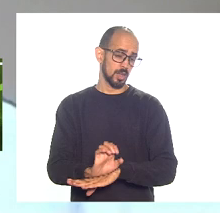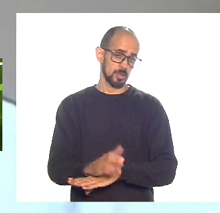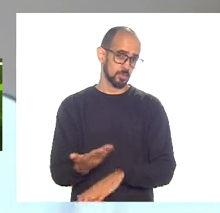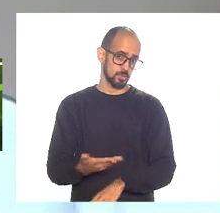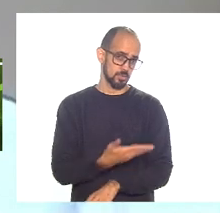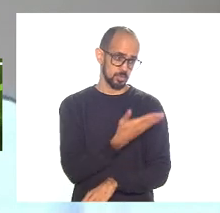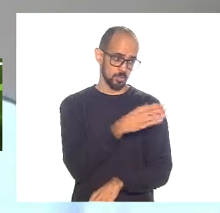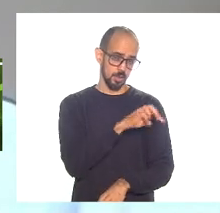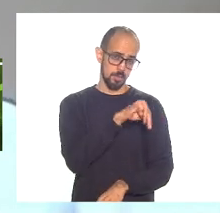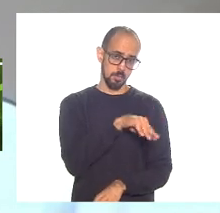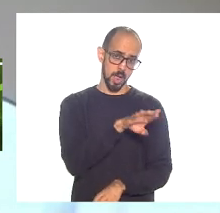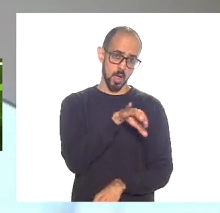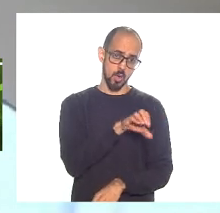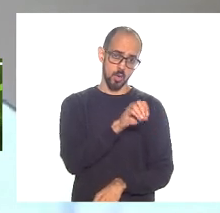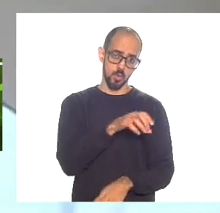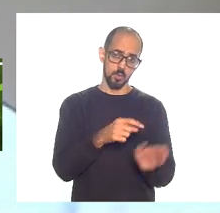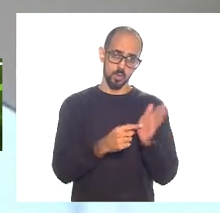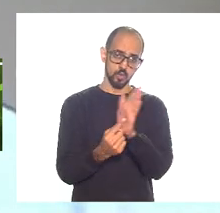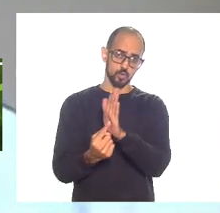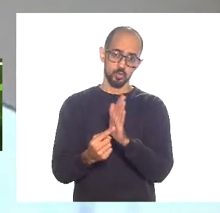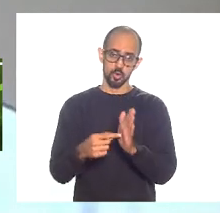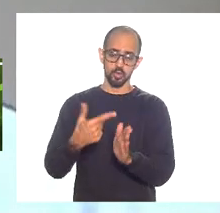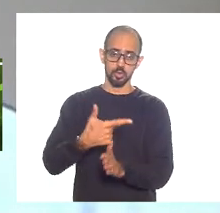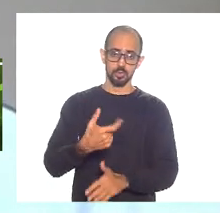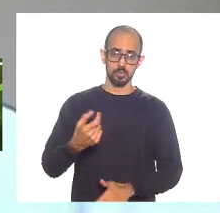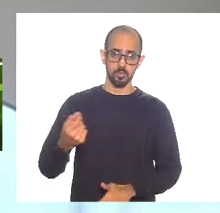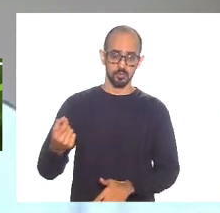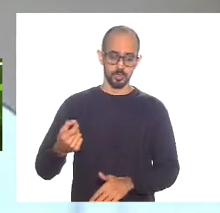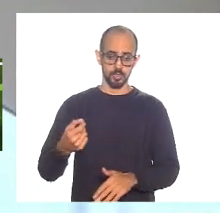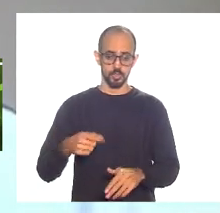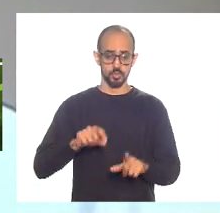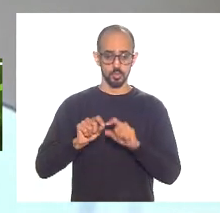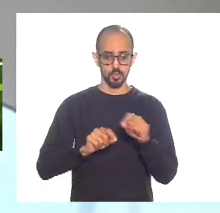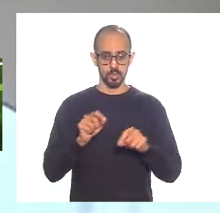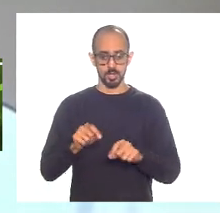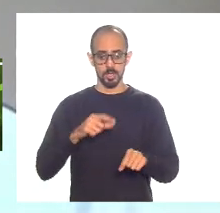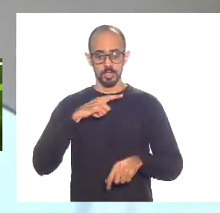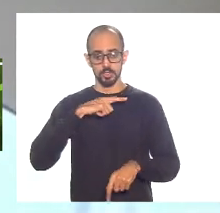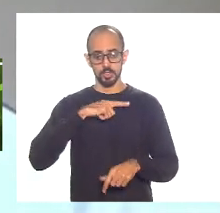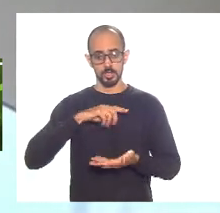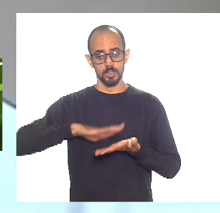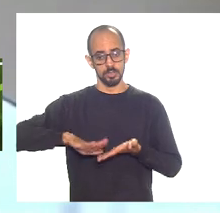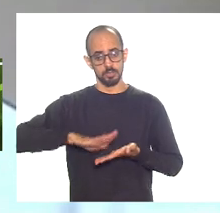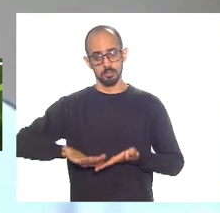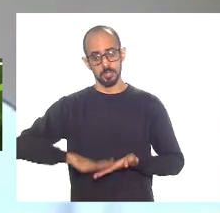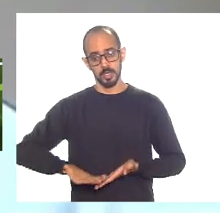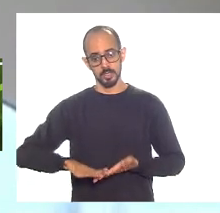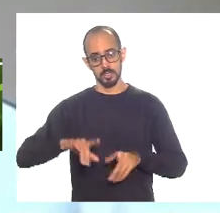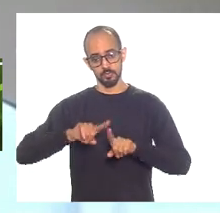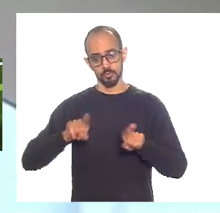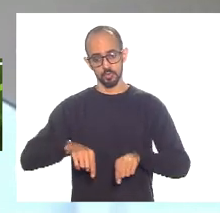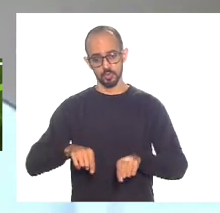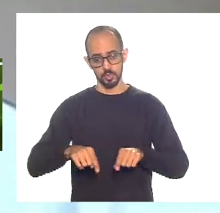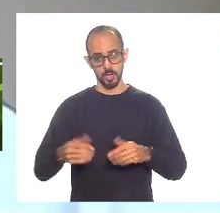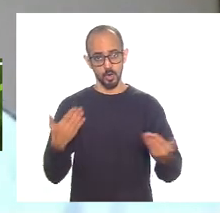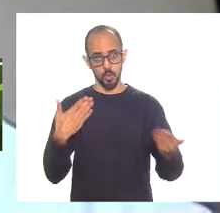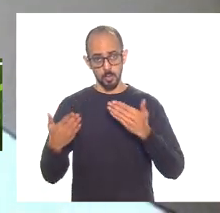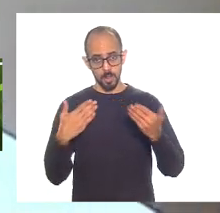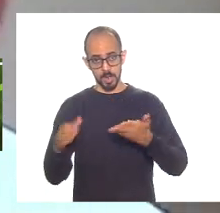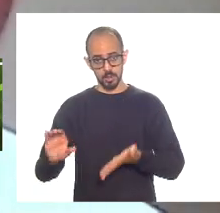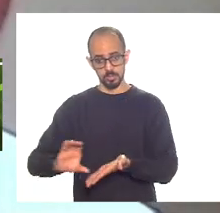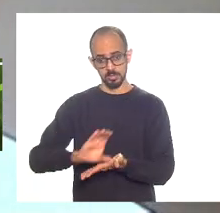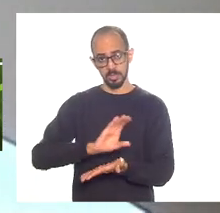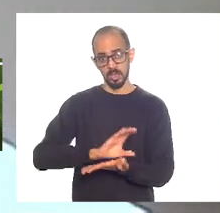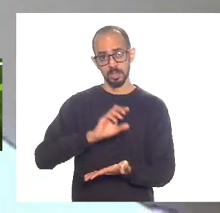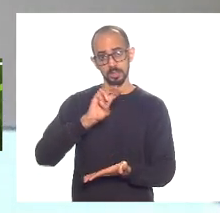referente ao ano 2020 o percentual de pessoal ativo de despesas com pessoal ativo comparado com a receita corrente líquida é de